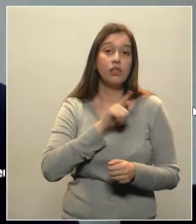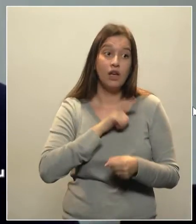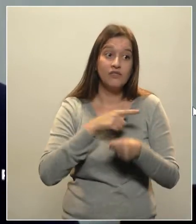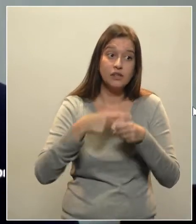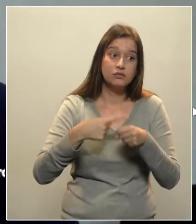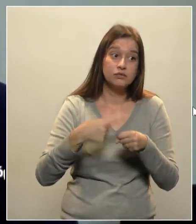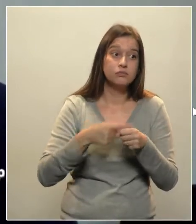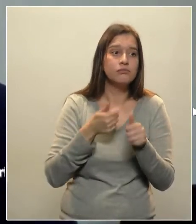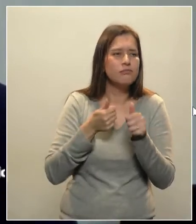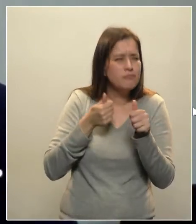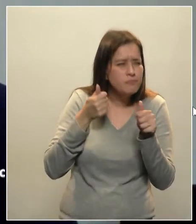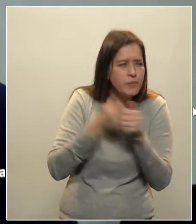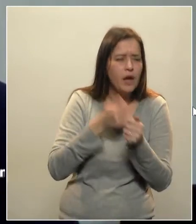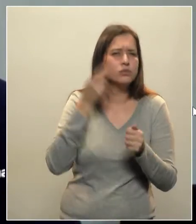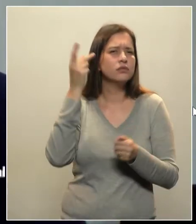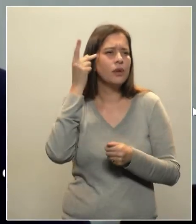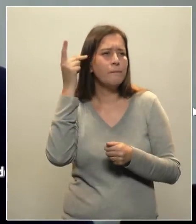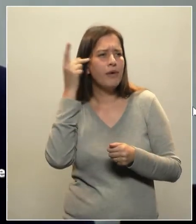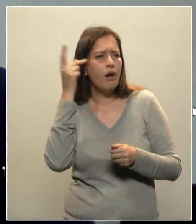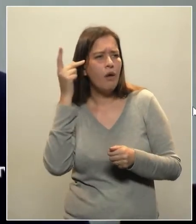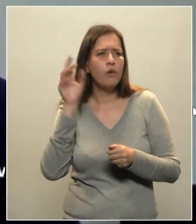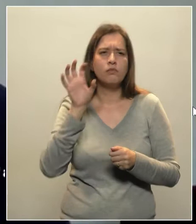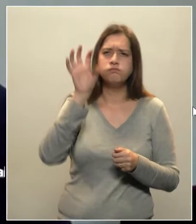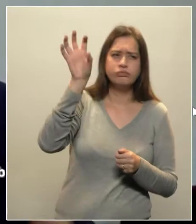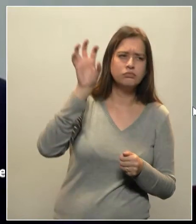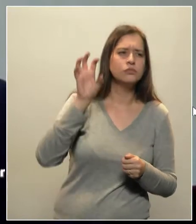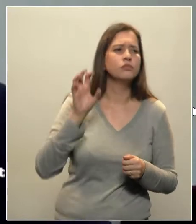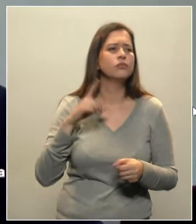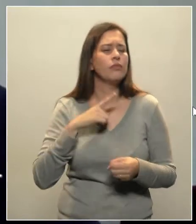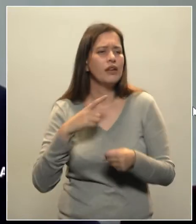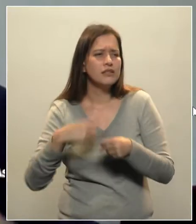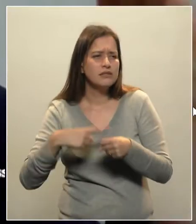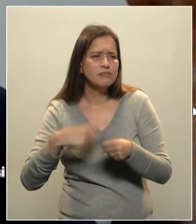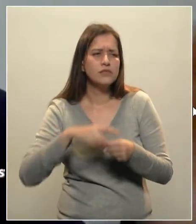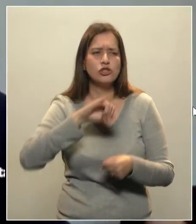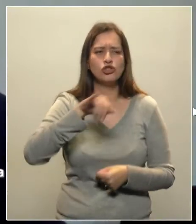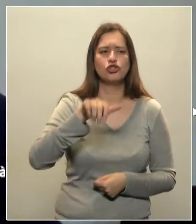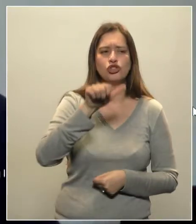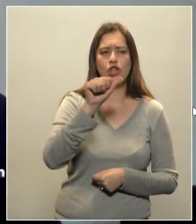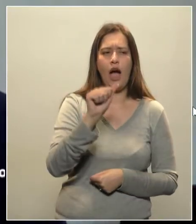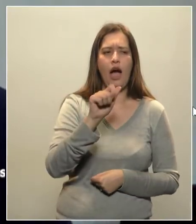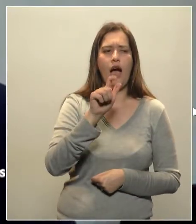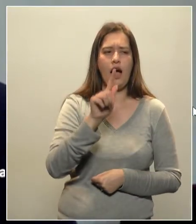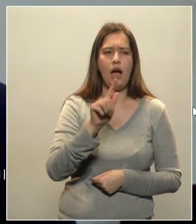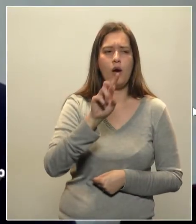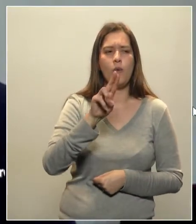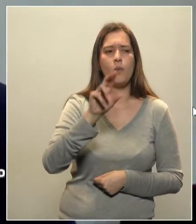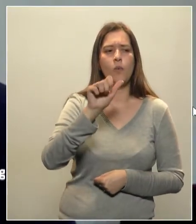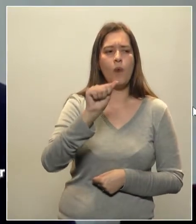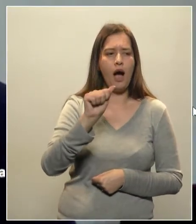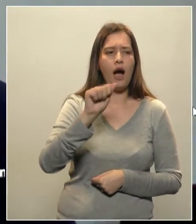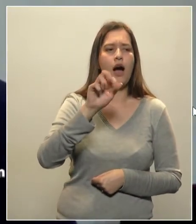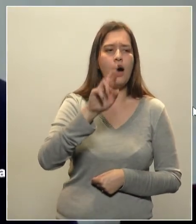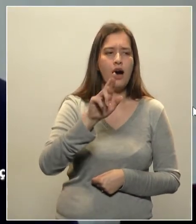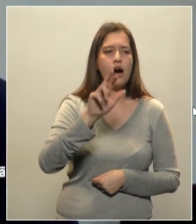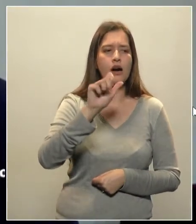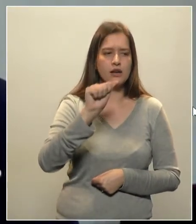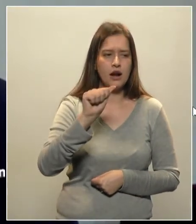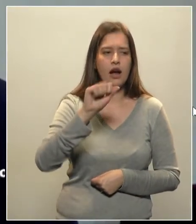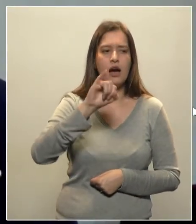Paulo. Tem cidades como Jaguaria Iva, que passa a rodovia por dentro da cidade.